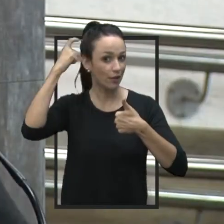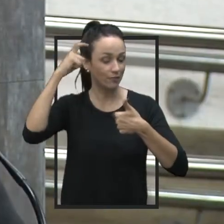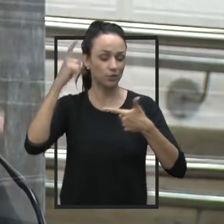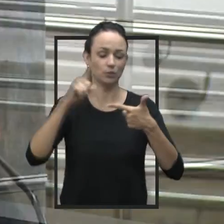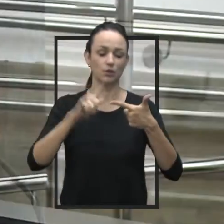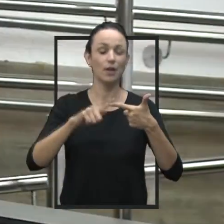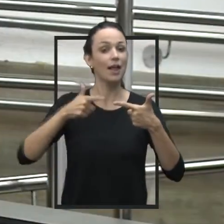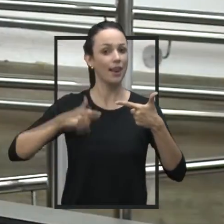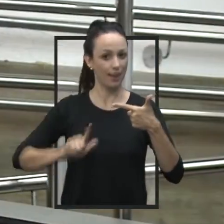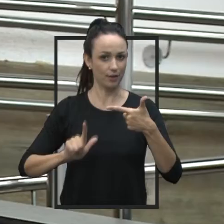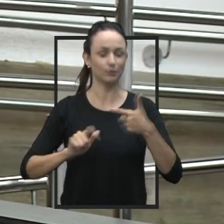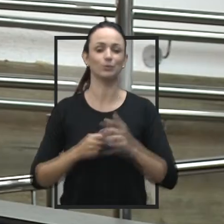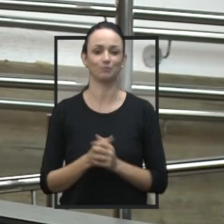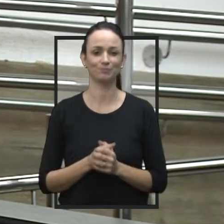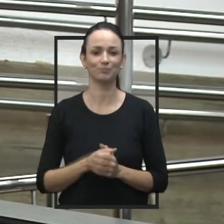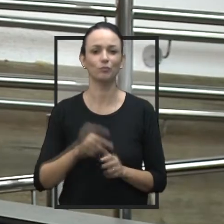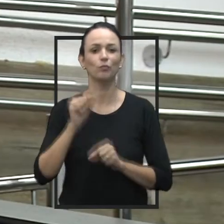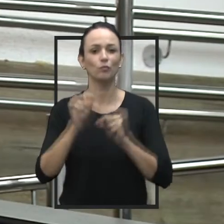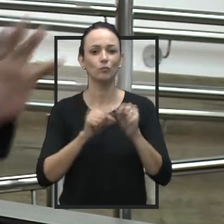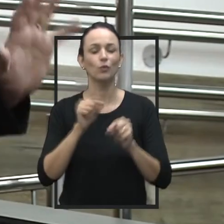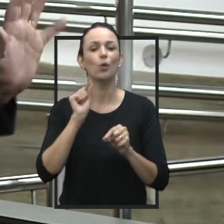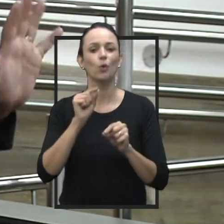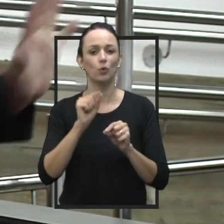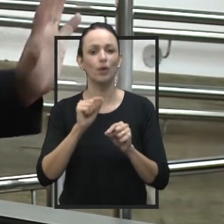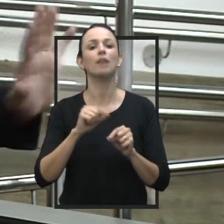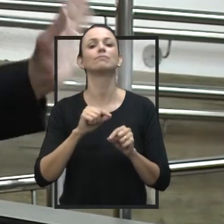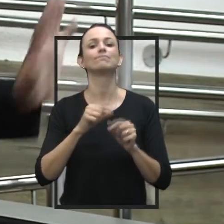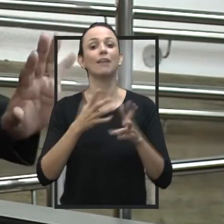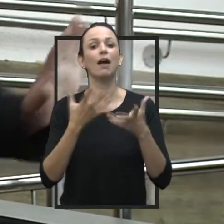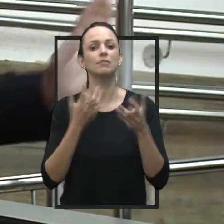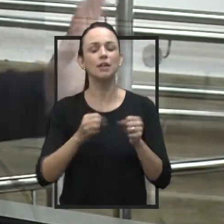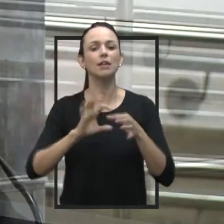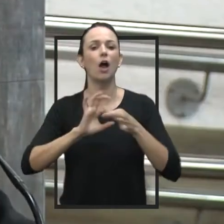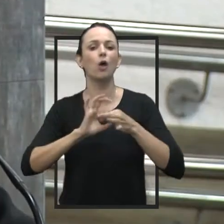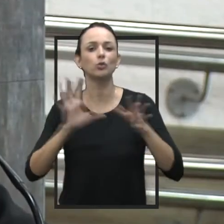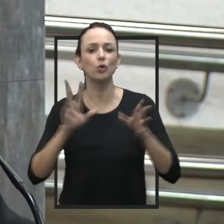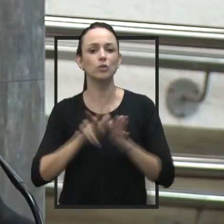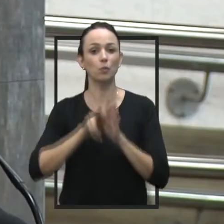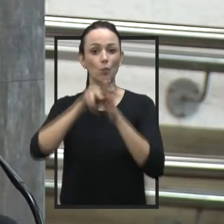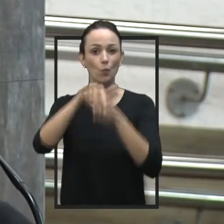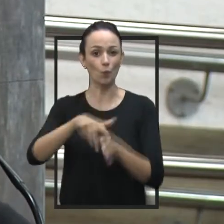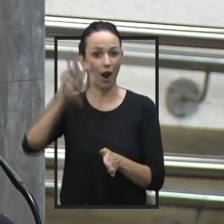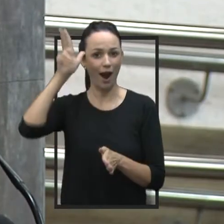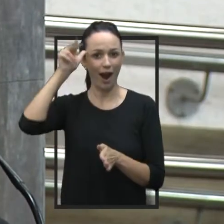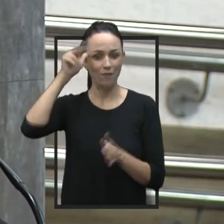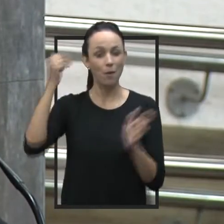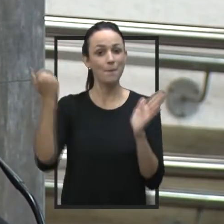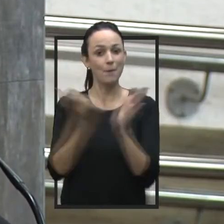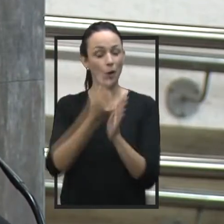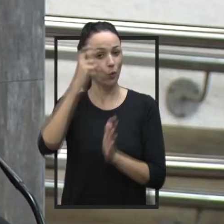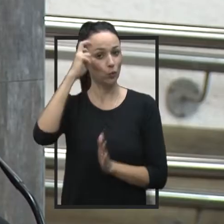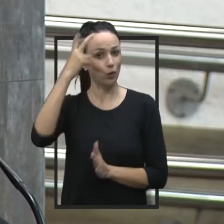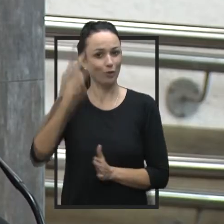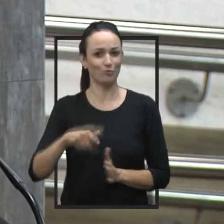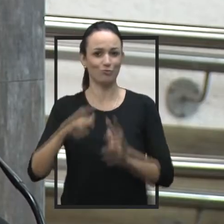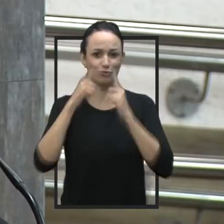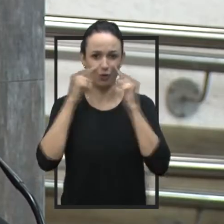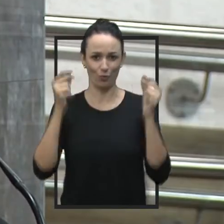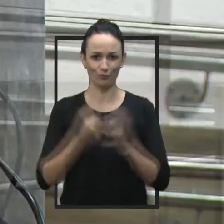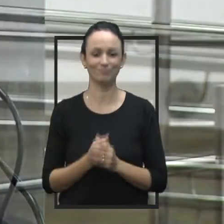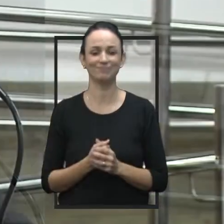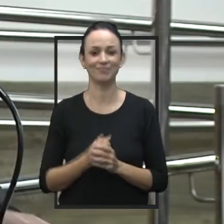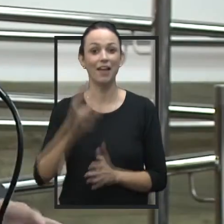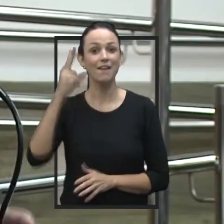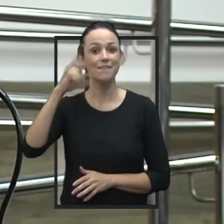Jefferson Vieira e Leandro Passos, que reconhece e autoriza as provas equestres como patrimônio cultural do município de Jaú.